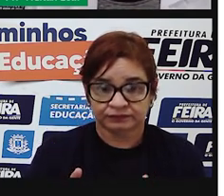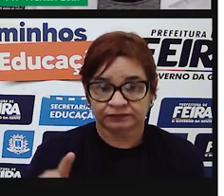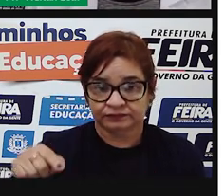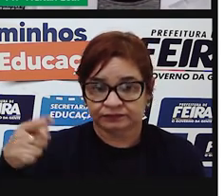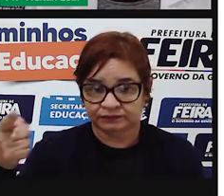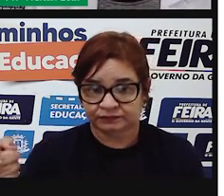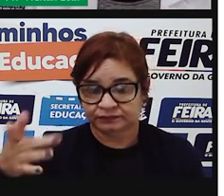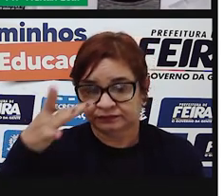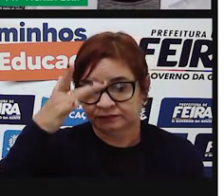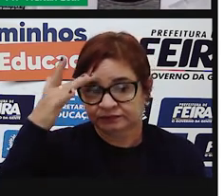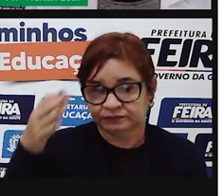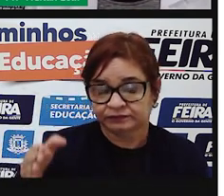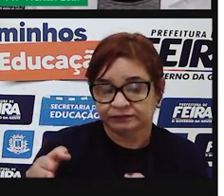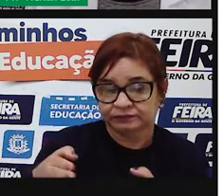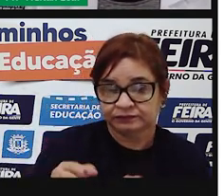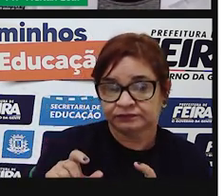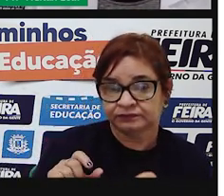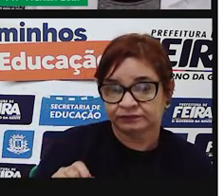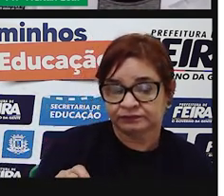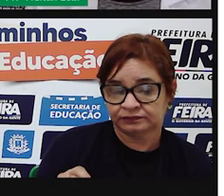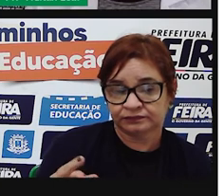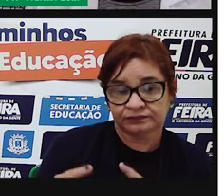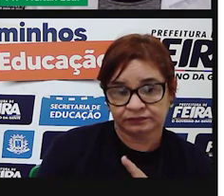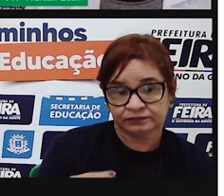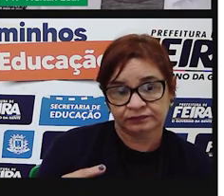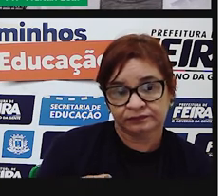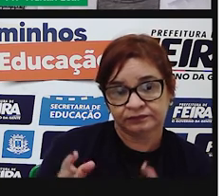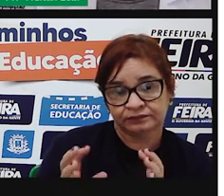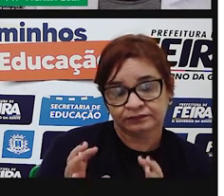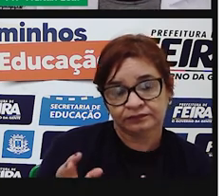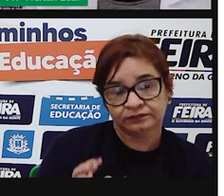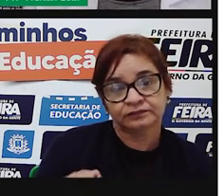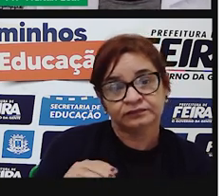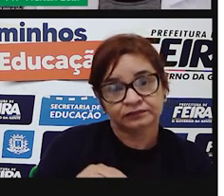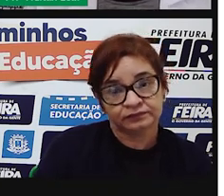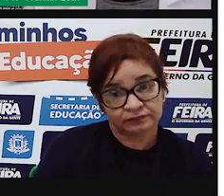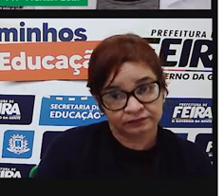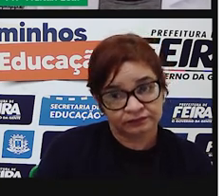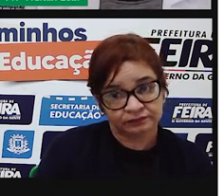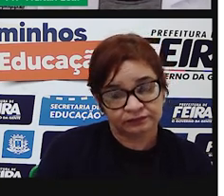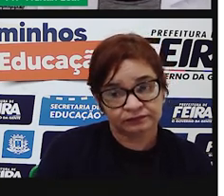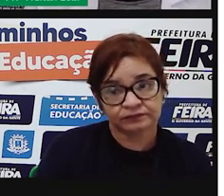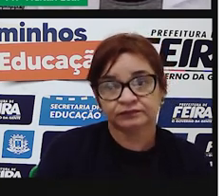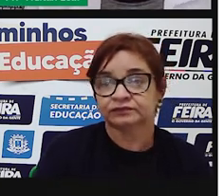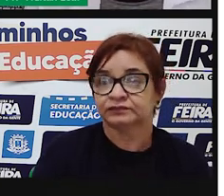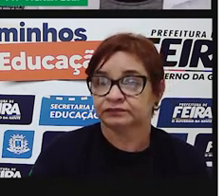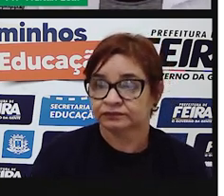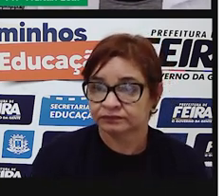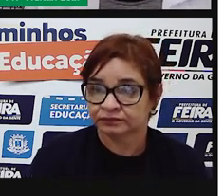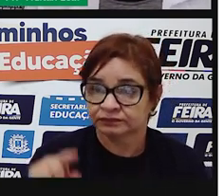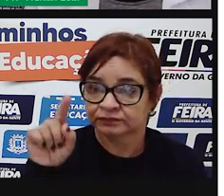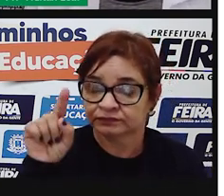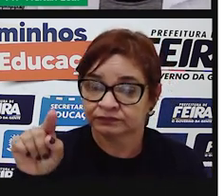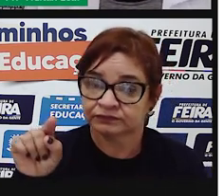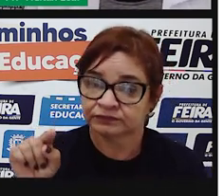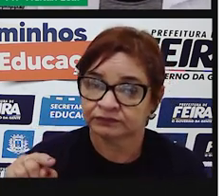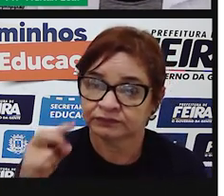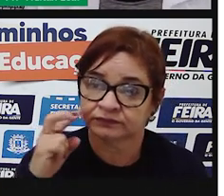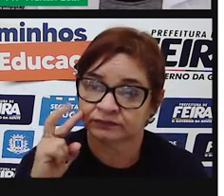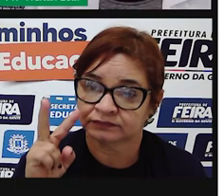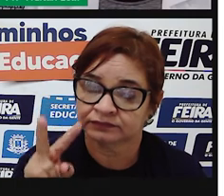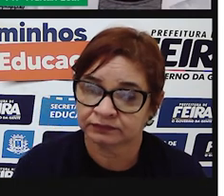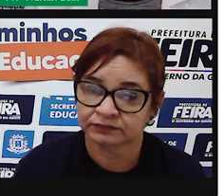bola e a chuteira. Estou esclarecendo, expondo o que foi solicitado. Então, os dois pontos vão aparecer